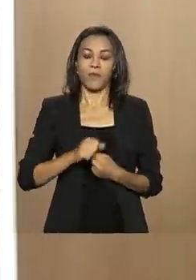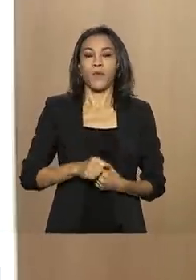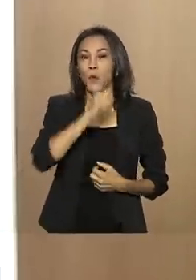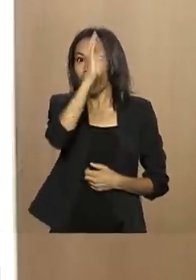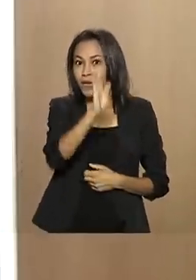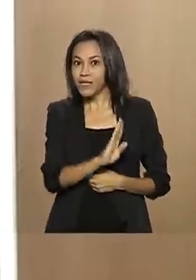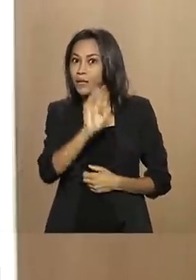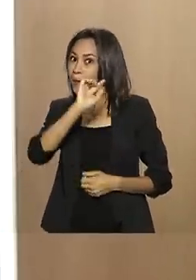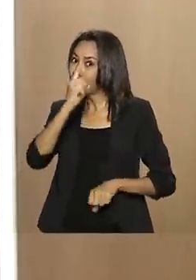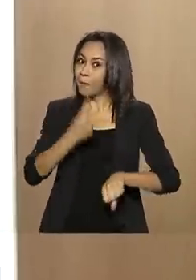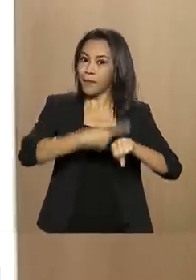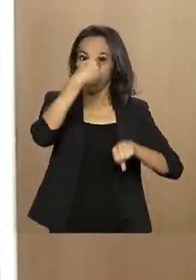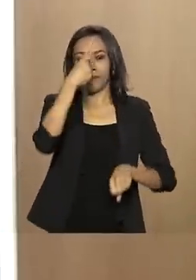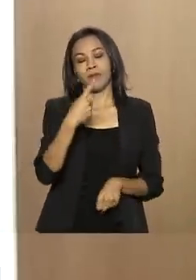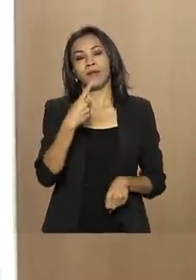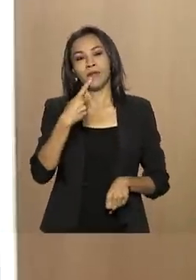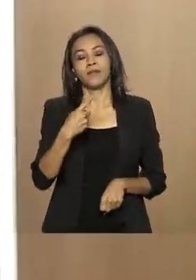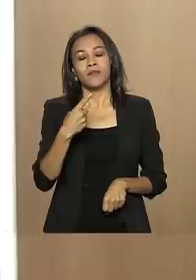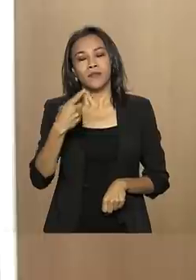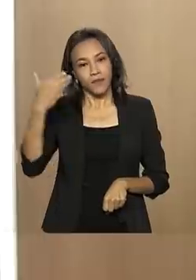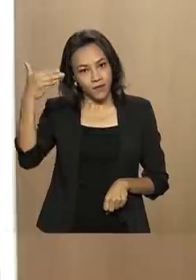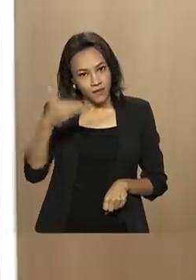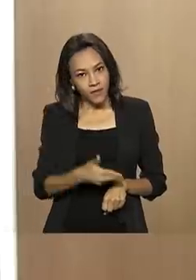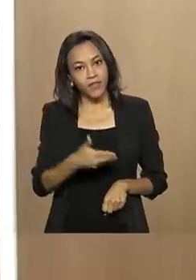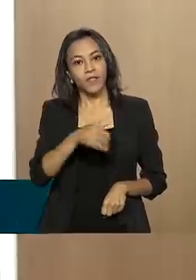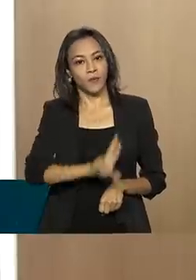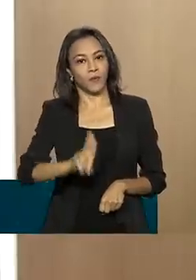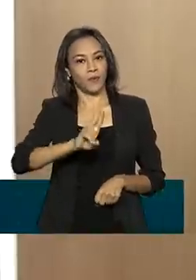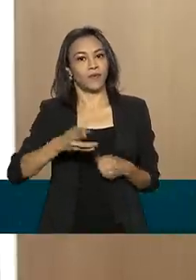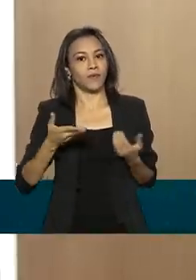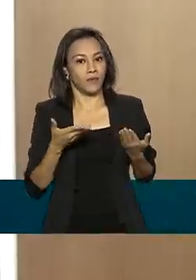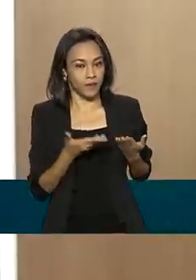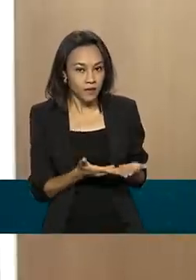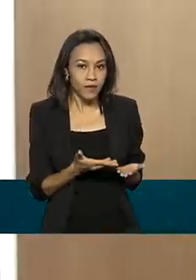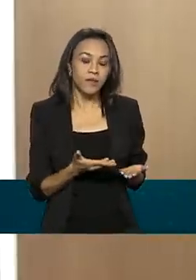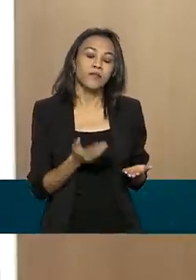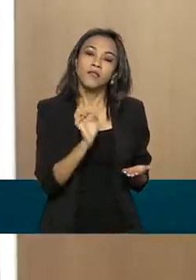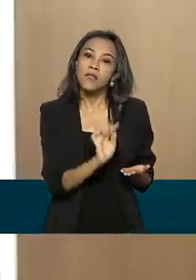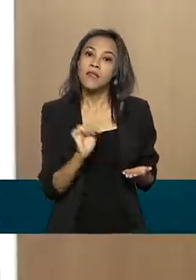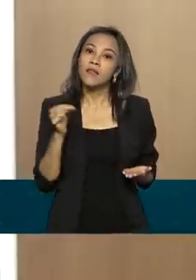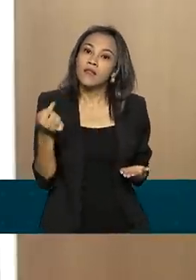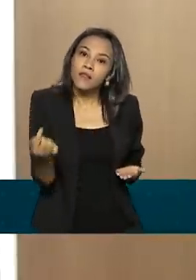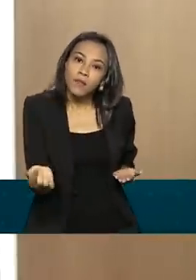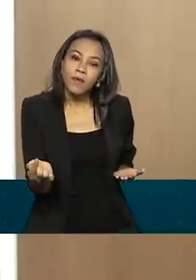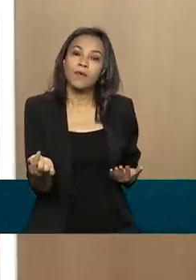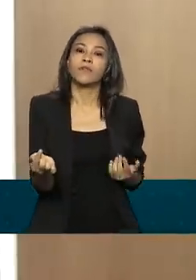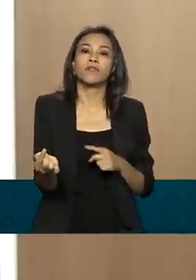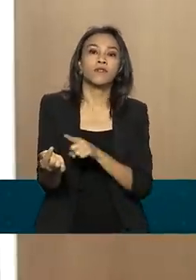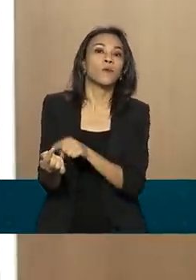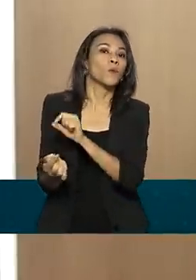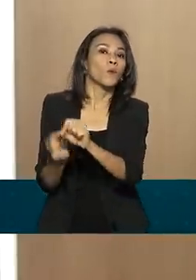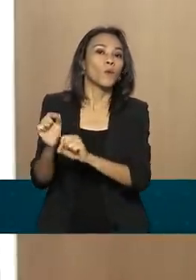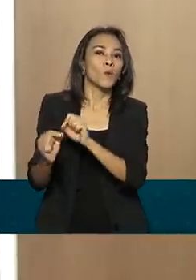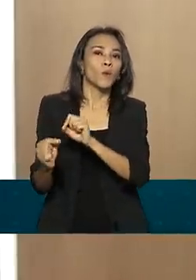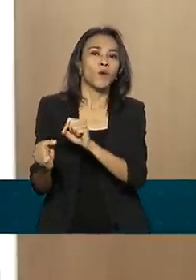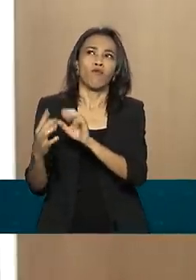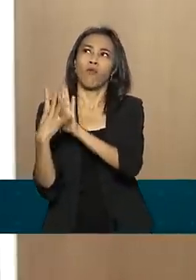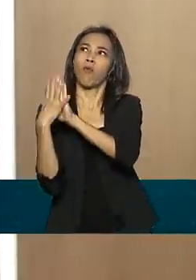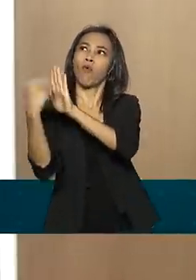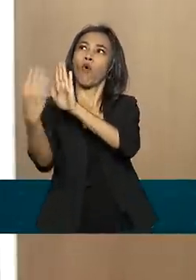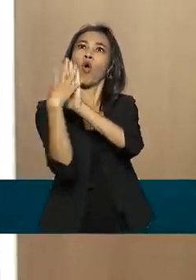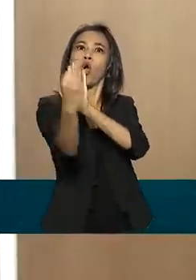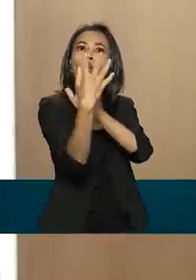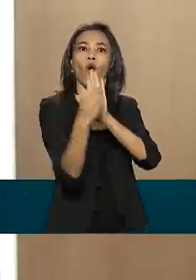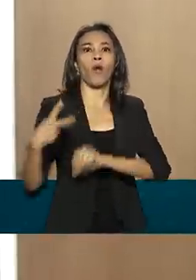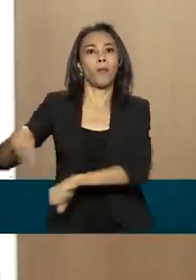pioneiros na introdução desse mecanismo de renda. E depois ele foi seguido e é adotado hoje em grandes potências. Como,